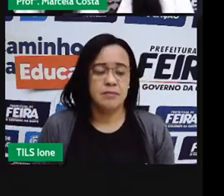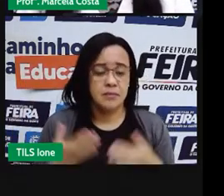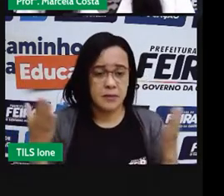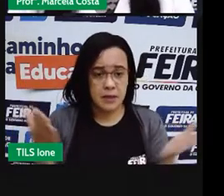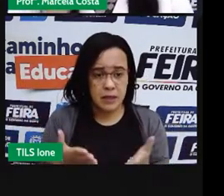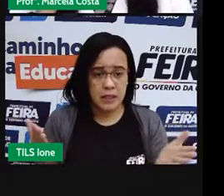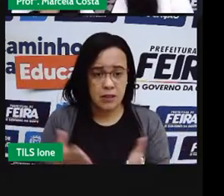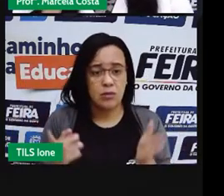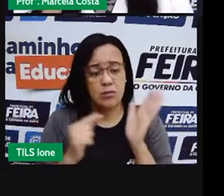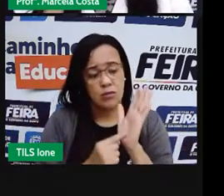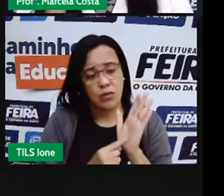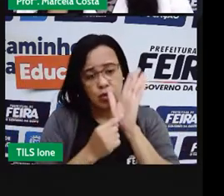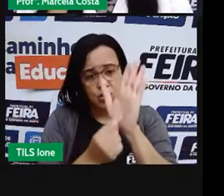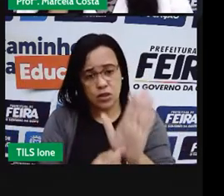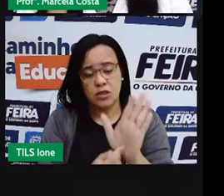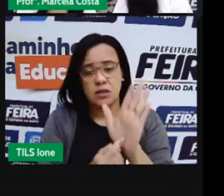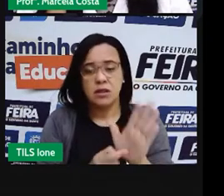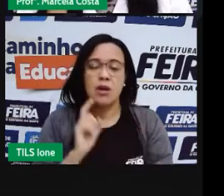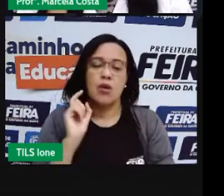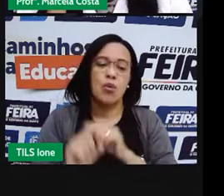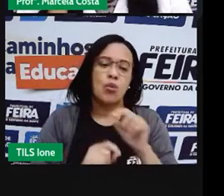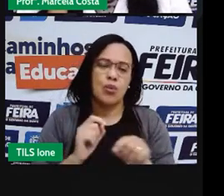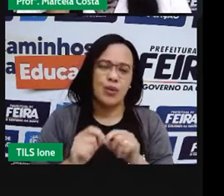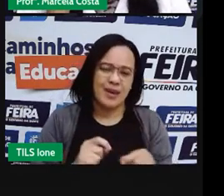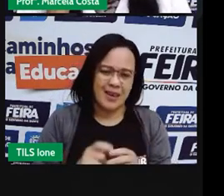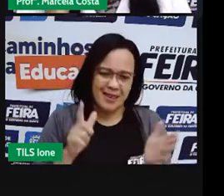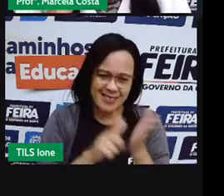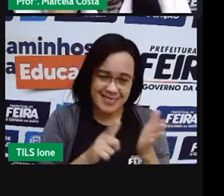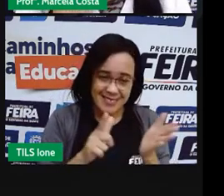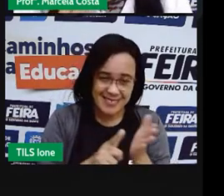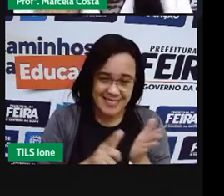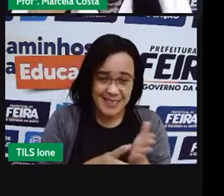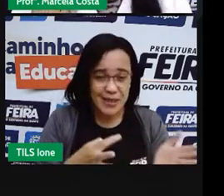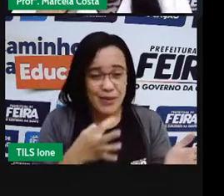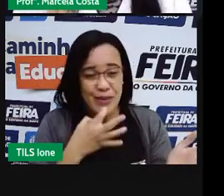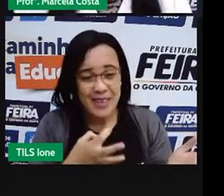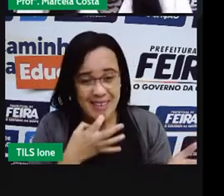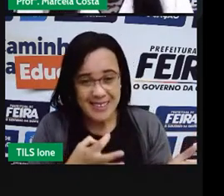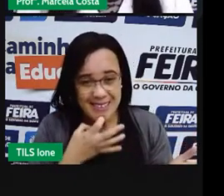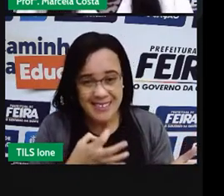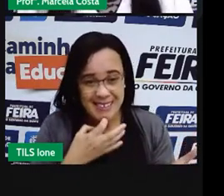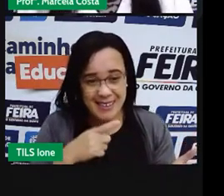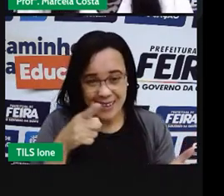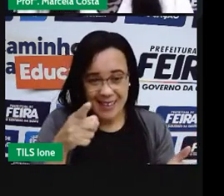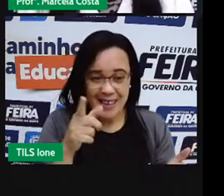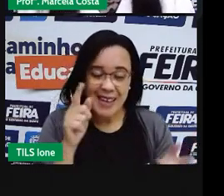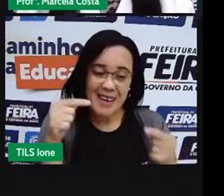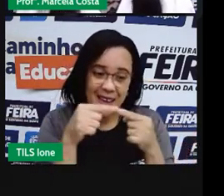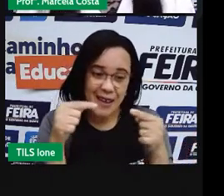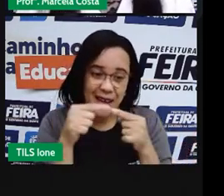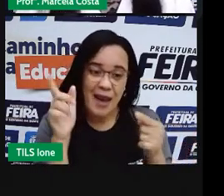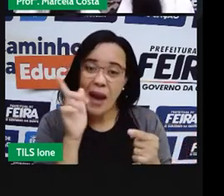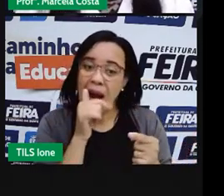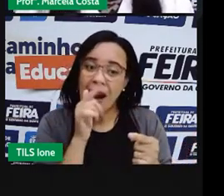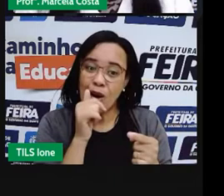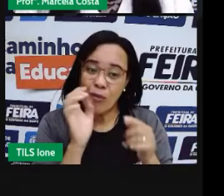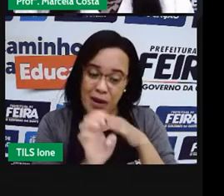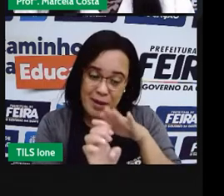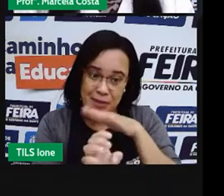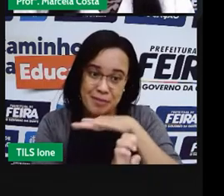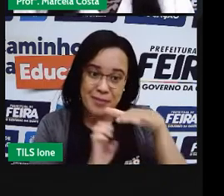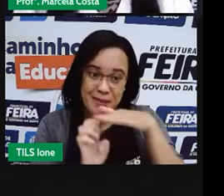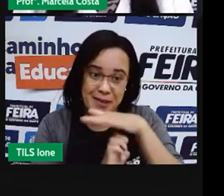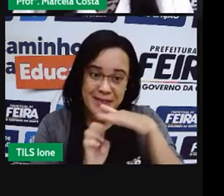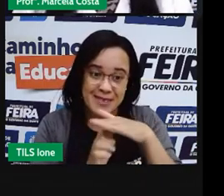Agora, eu quero mostrar para vocês. Como você pode fazer a leitura da sua compra de água?